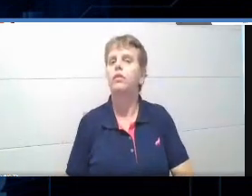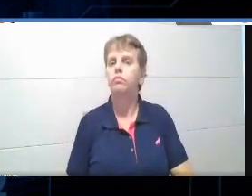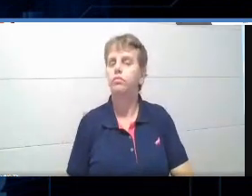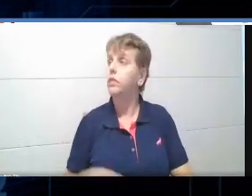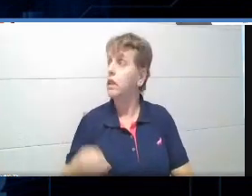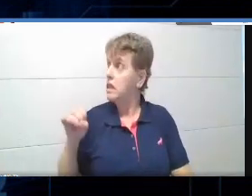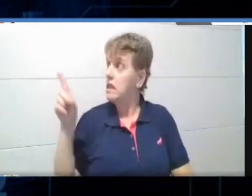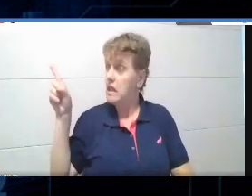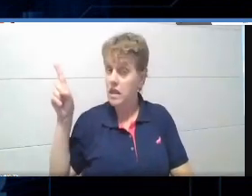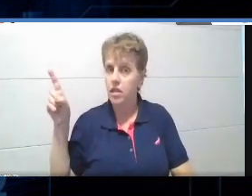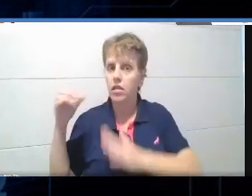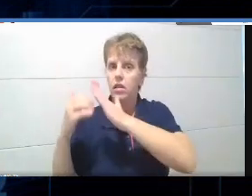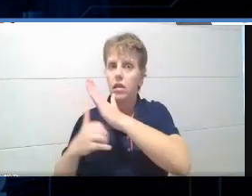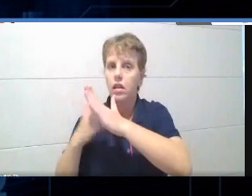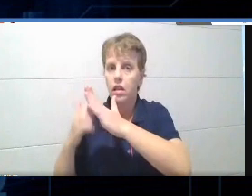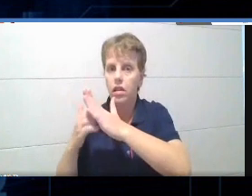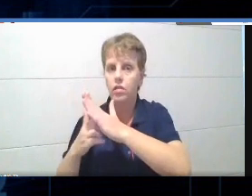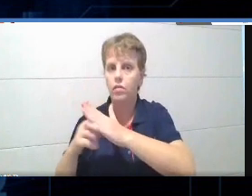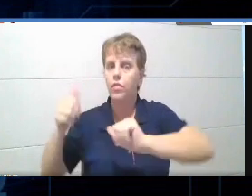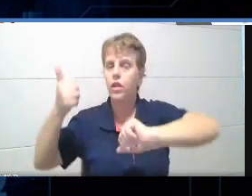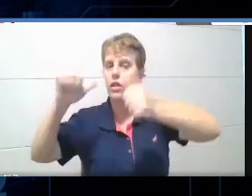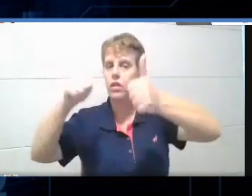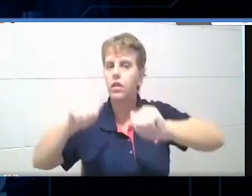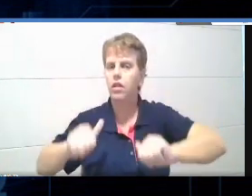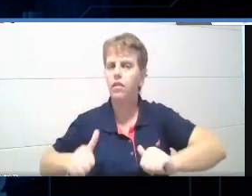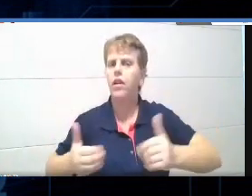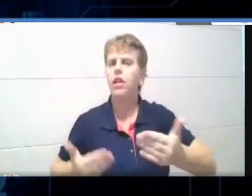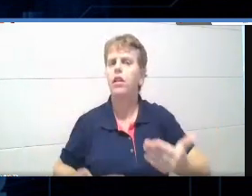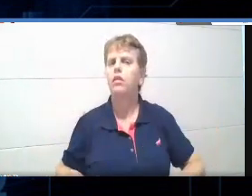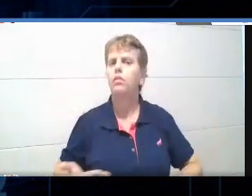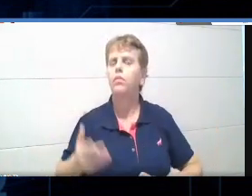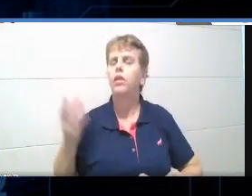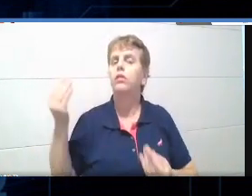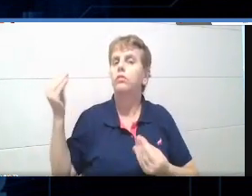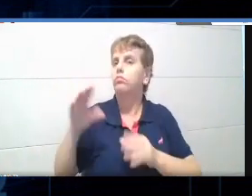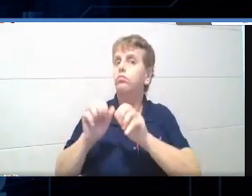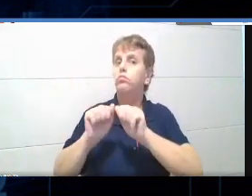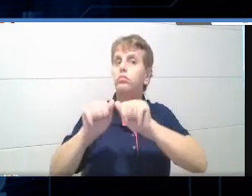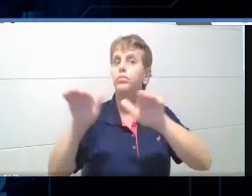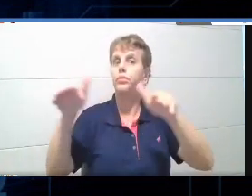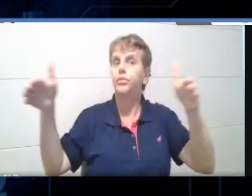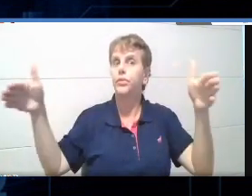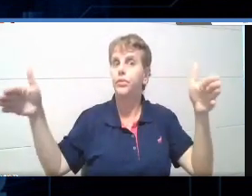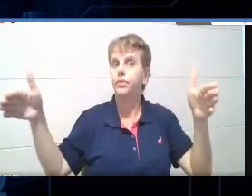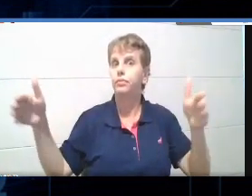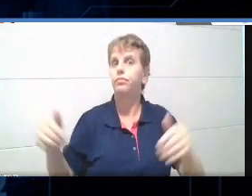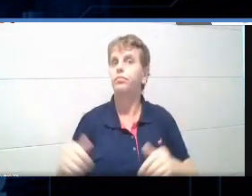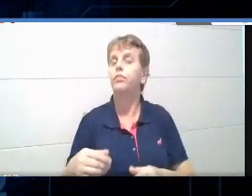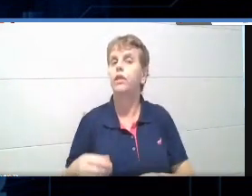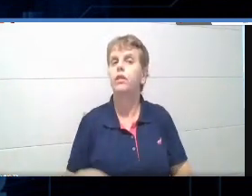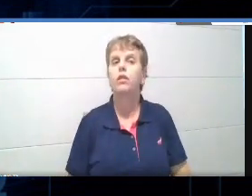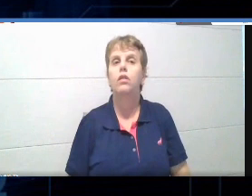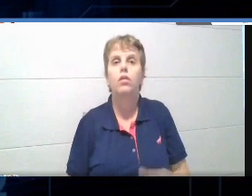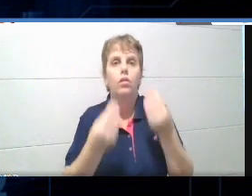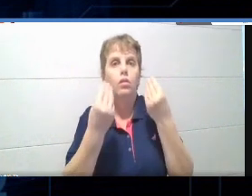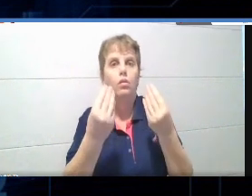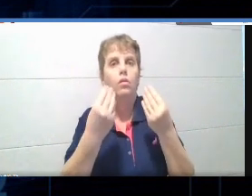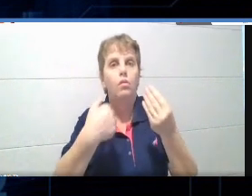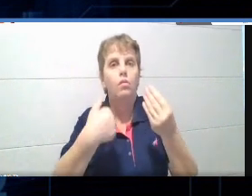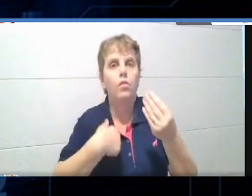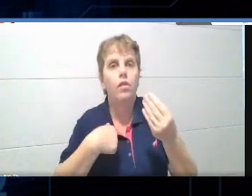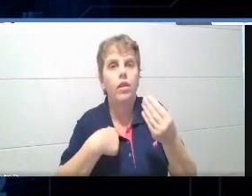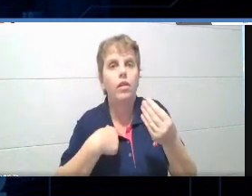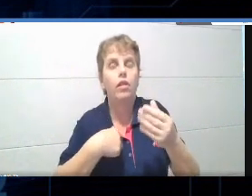essa amplitude de possibilidades, como é que eu vou avaliar o meu aluno somente com uma lista de coisas, uma